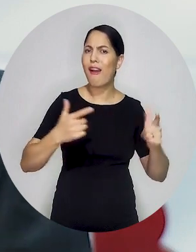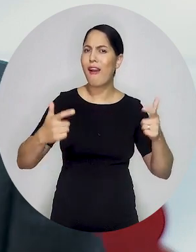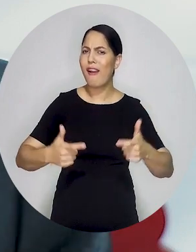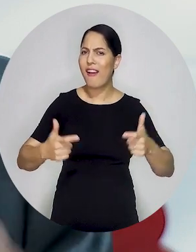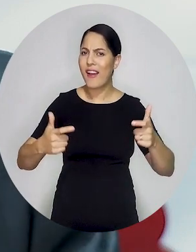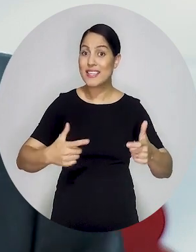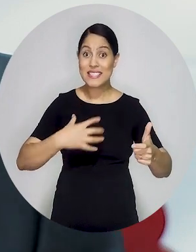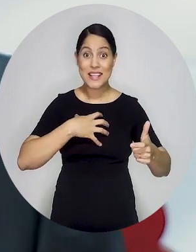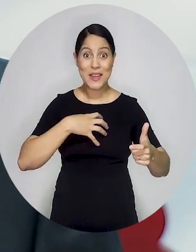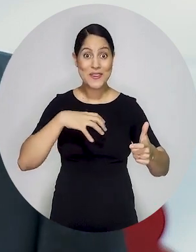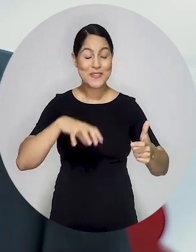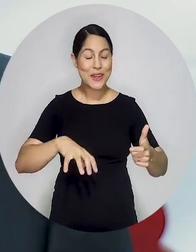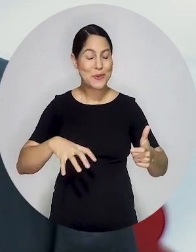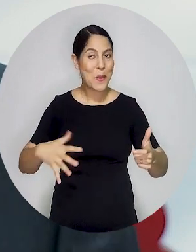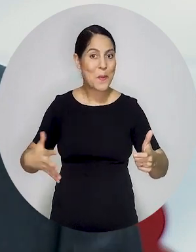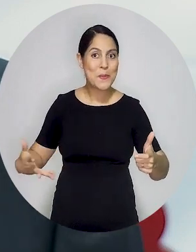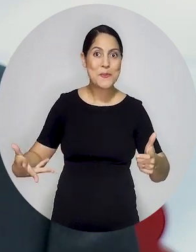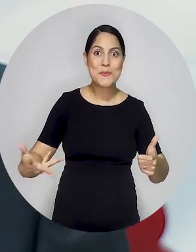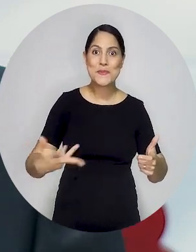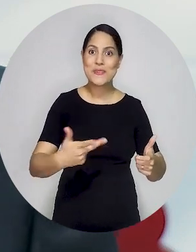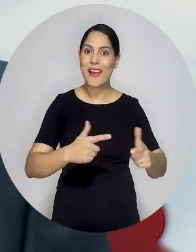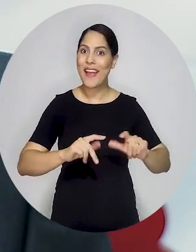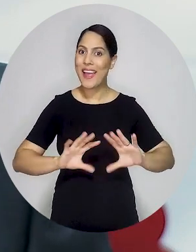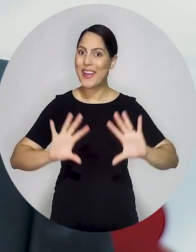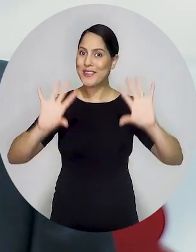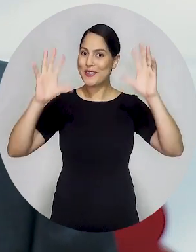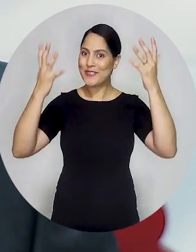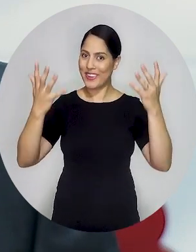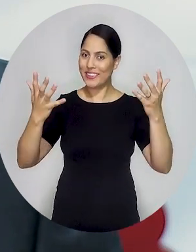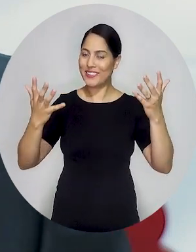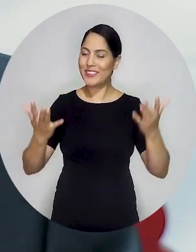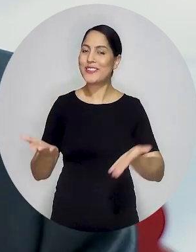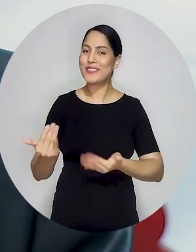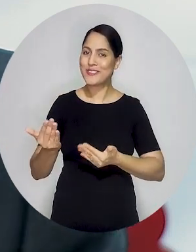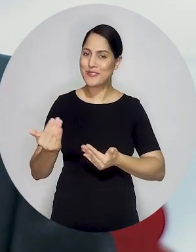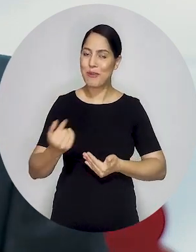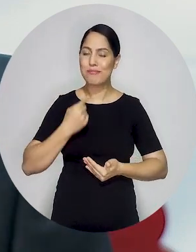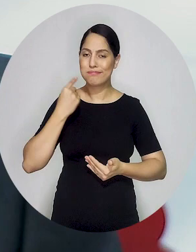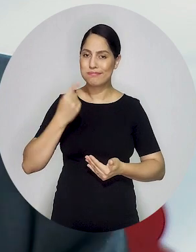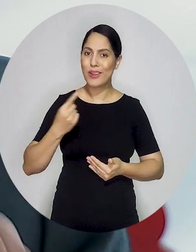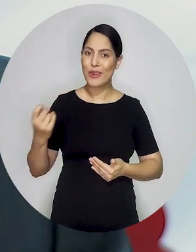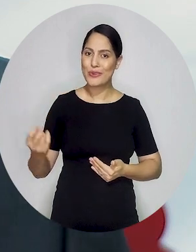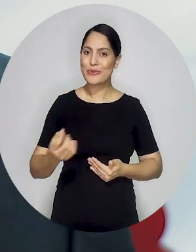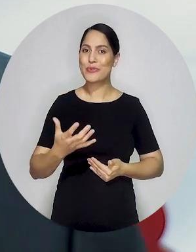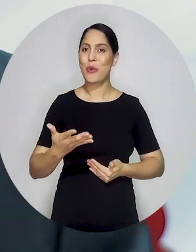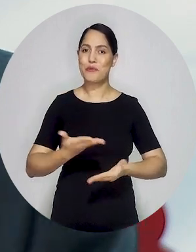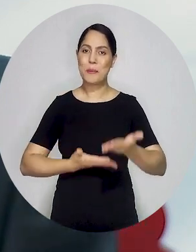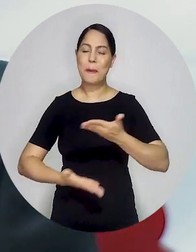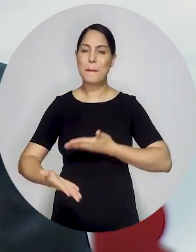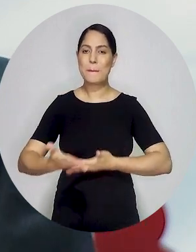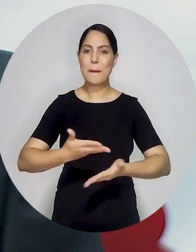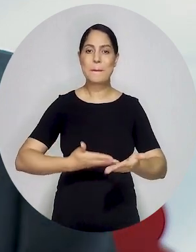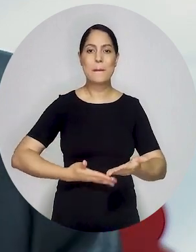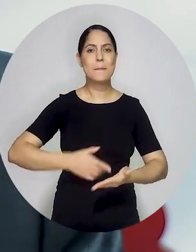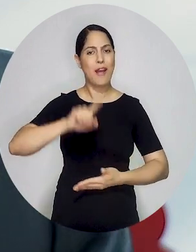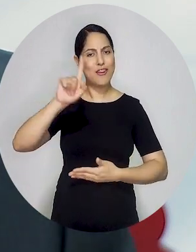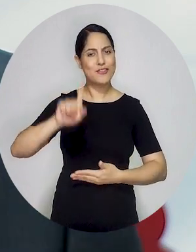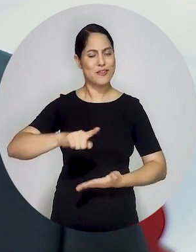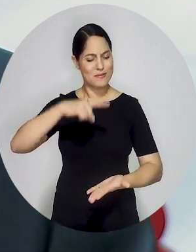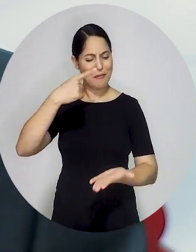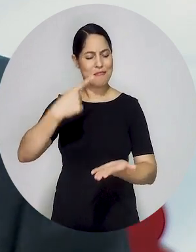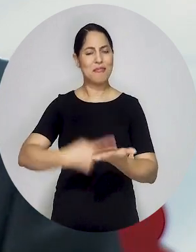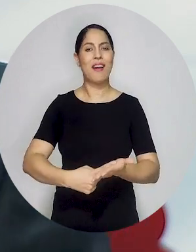2 de dezembro em Salvador do Encontro Nacional da Jovem Advocacia. A Jovem Advocacia é um dos pilares dessa gestão. É um